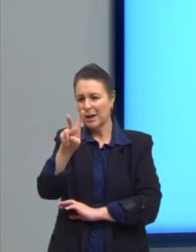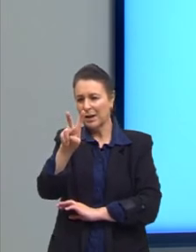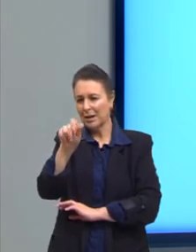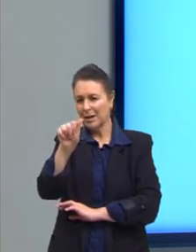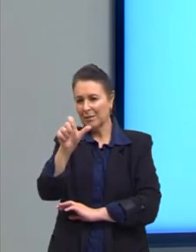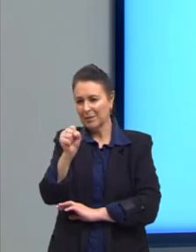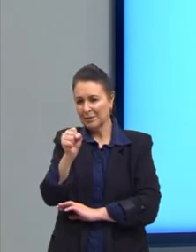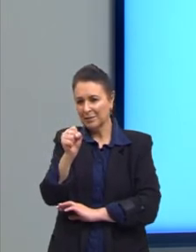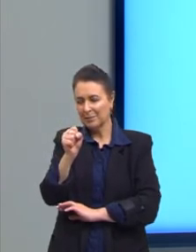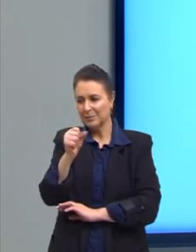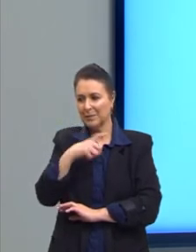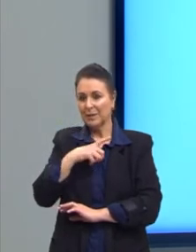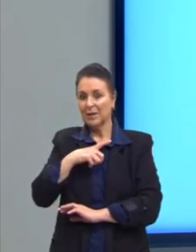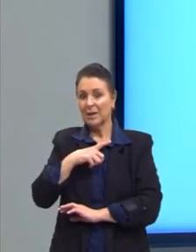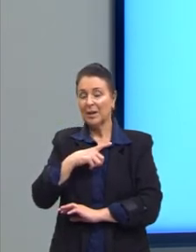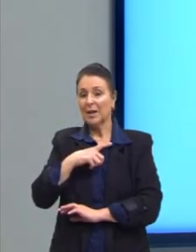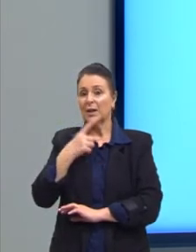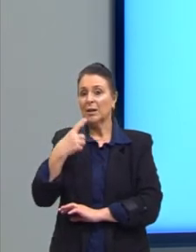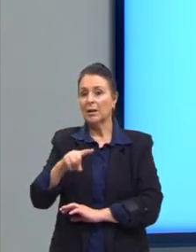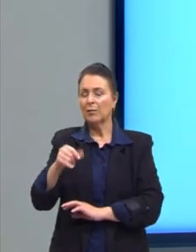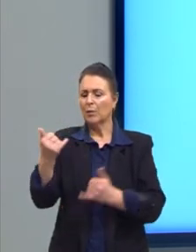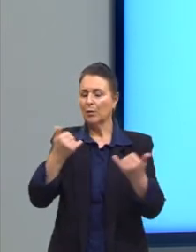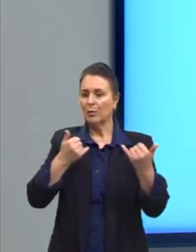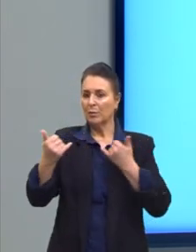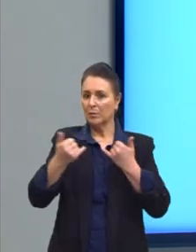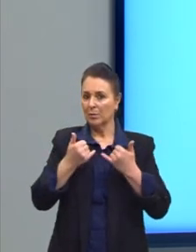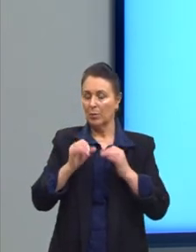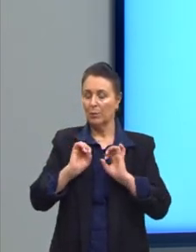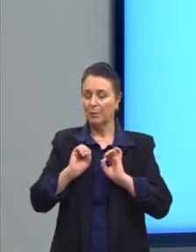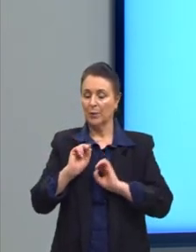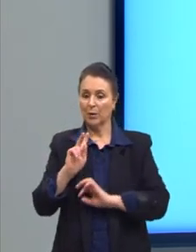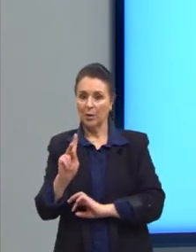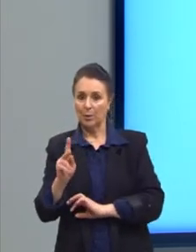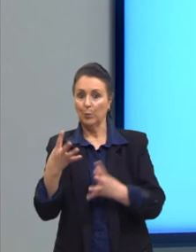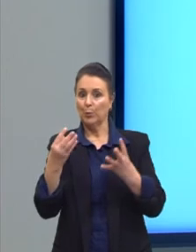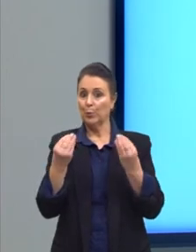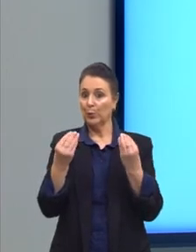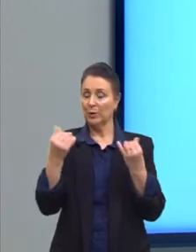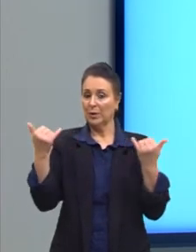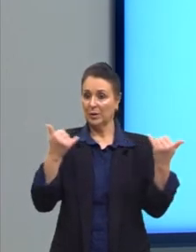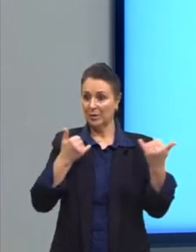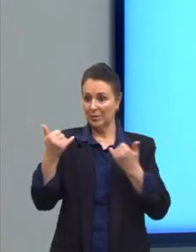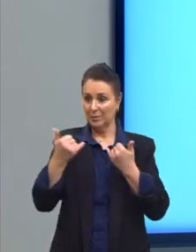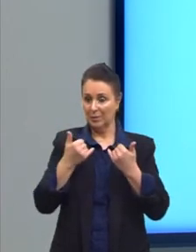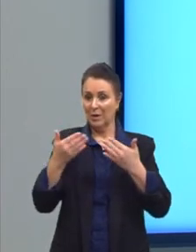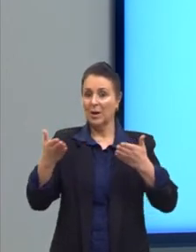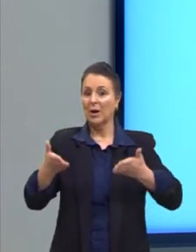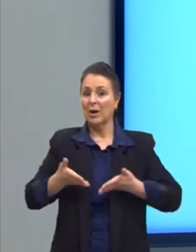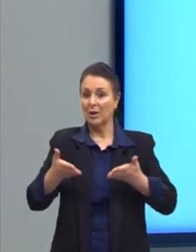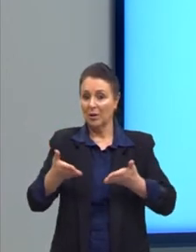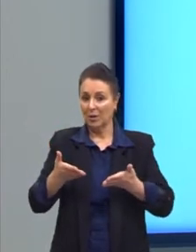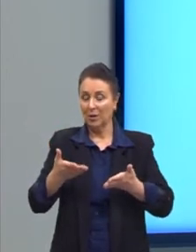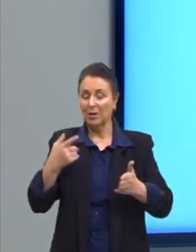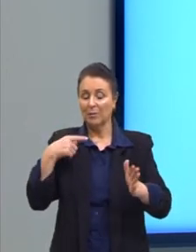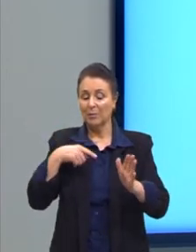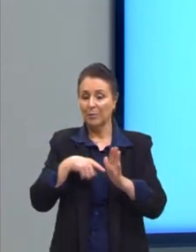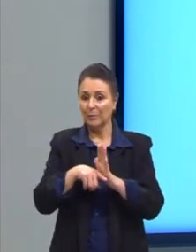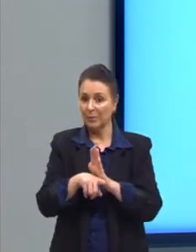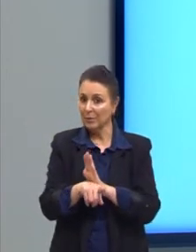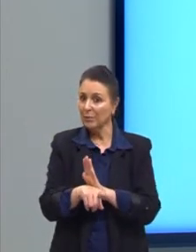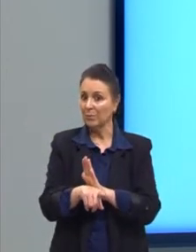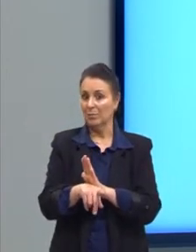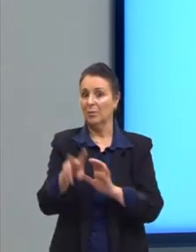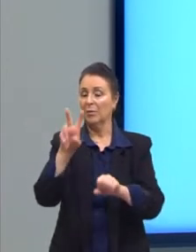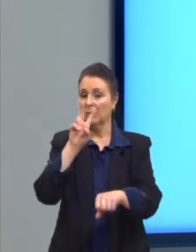até aqui foi informação. Bastante informação. Agora aqui, a atenção